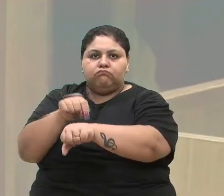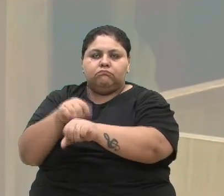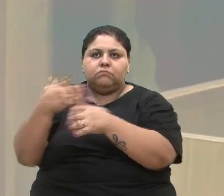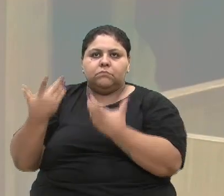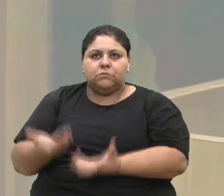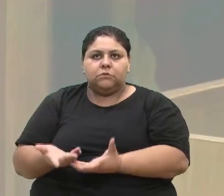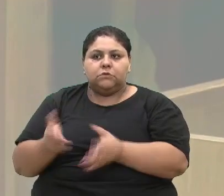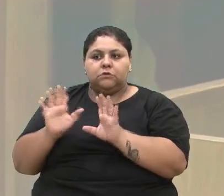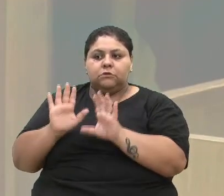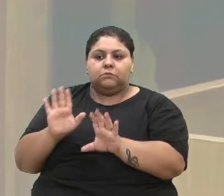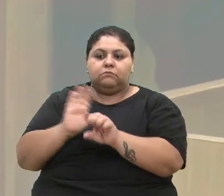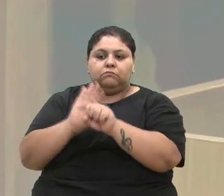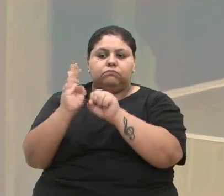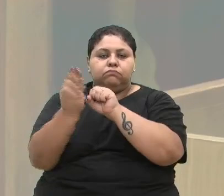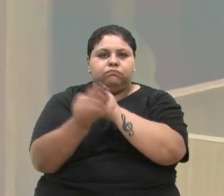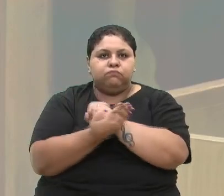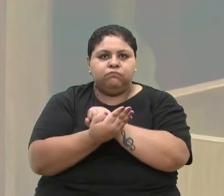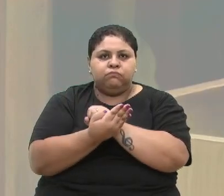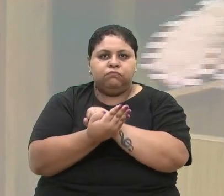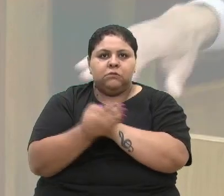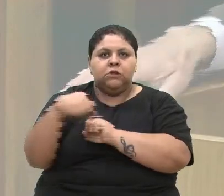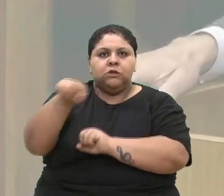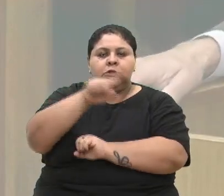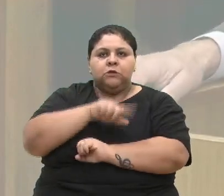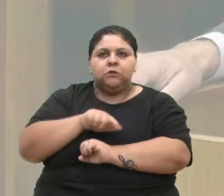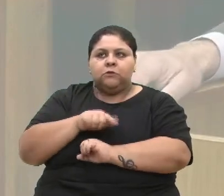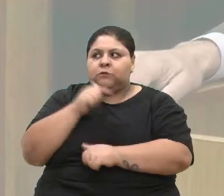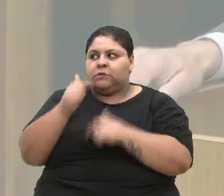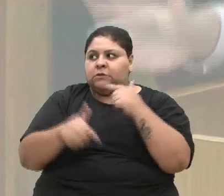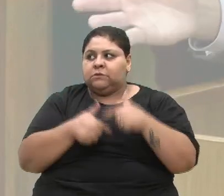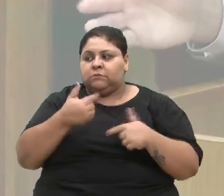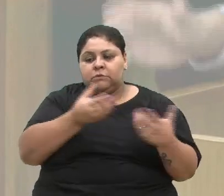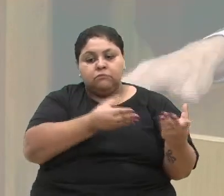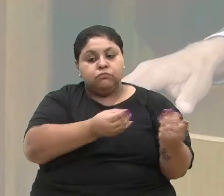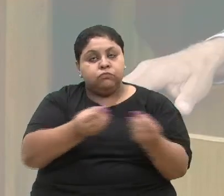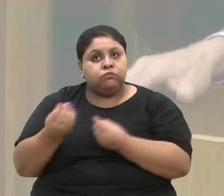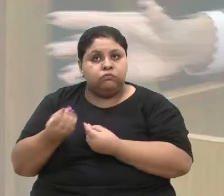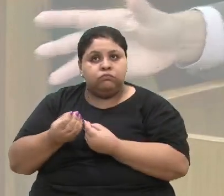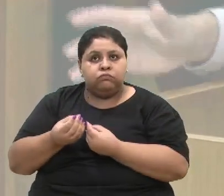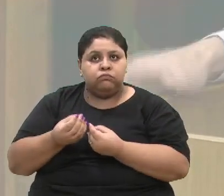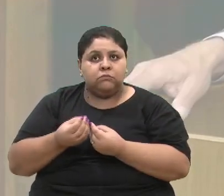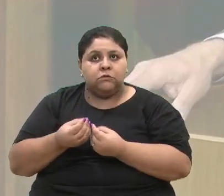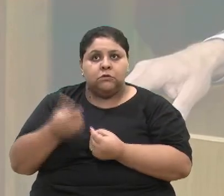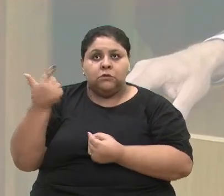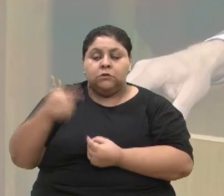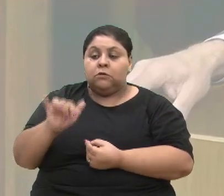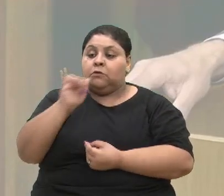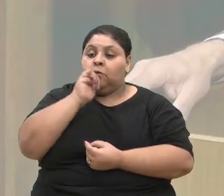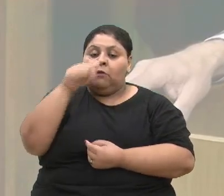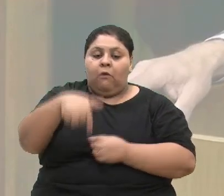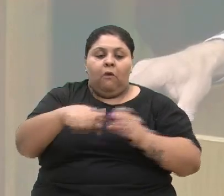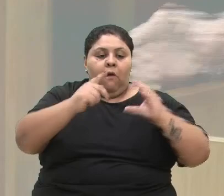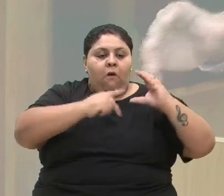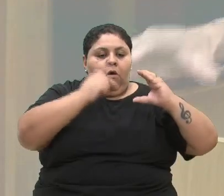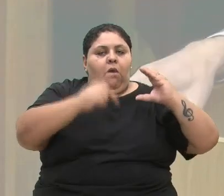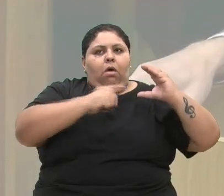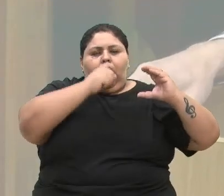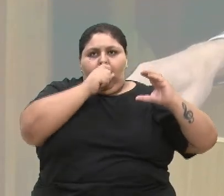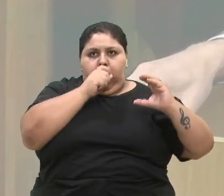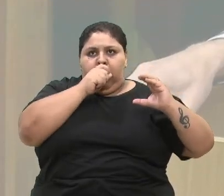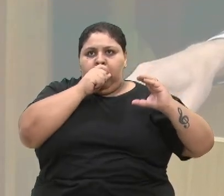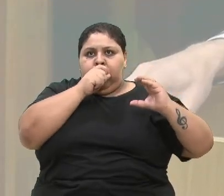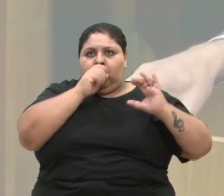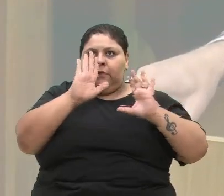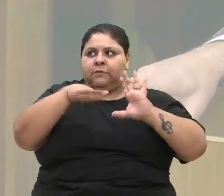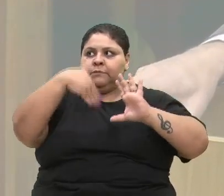tempo parado da pandemia ali, que nós trabalhamos e trabalhamos muito. Mais um exemplo aqui na Câmara Municipal, para trazer para